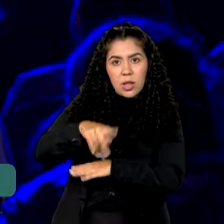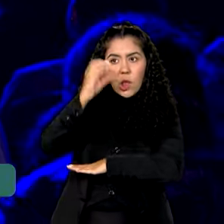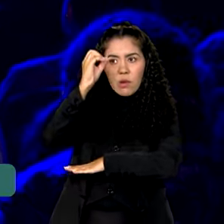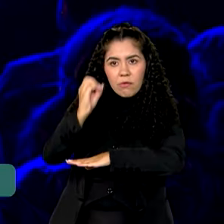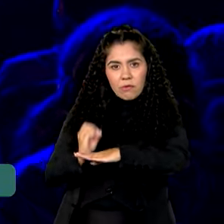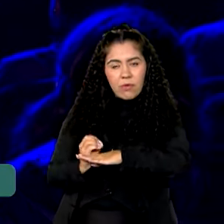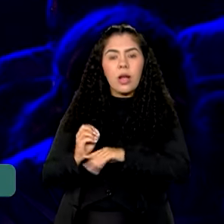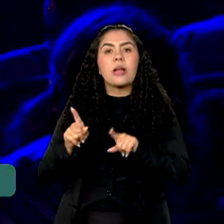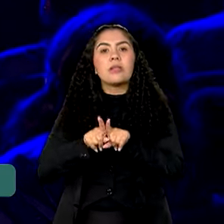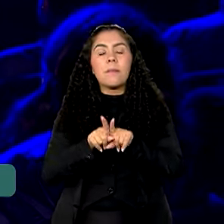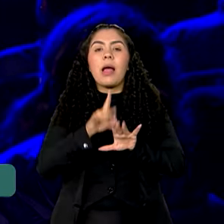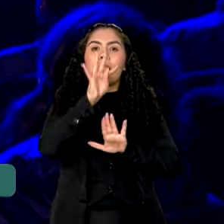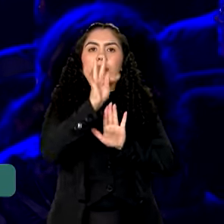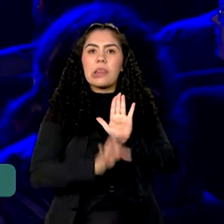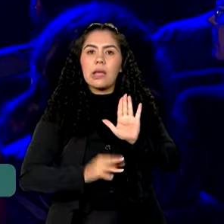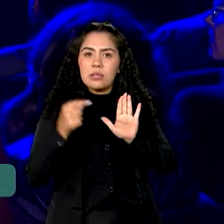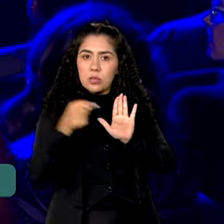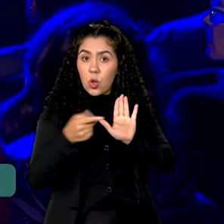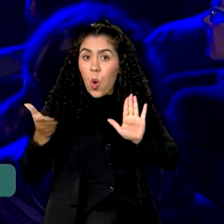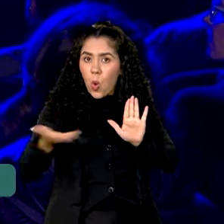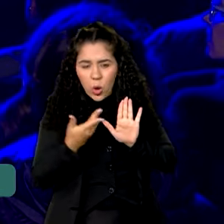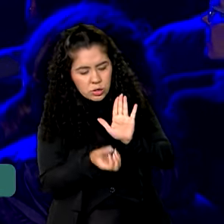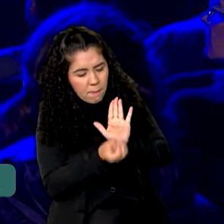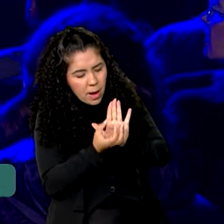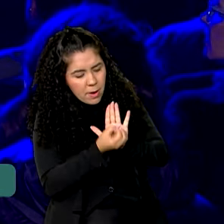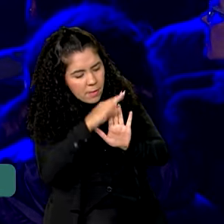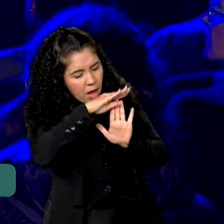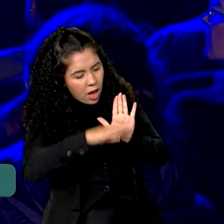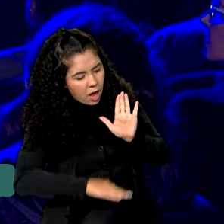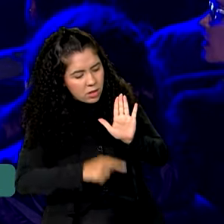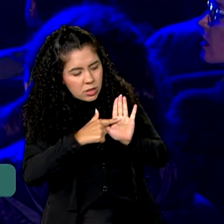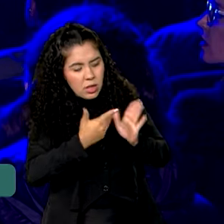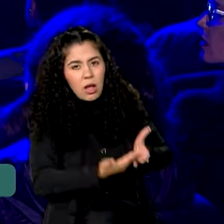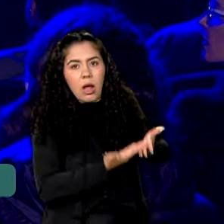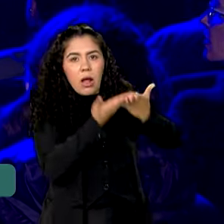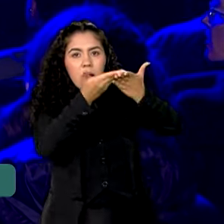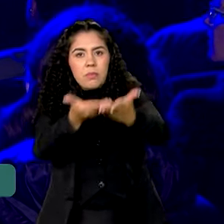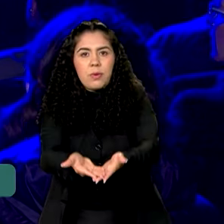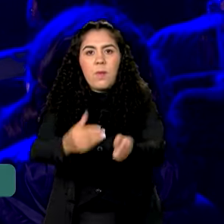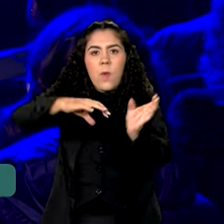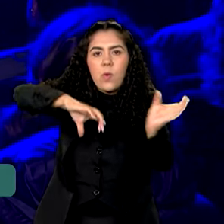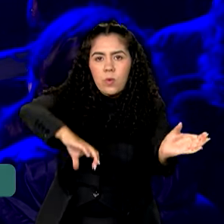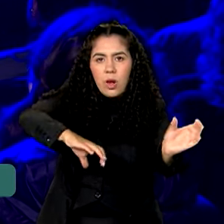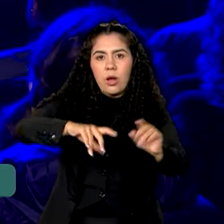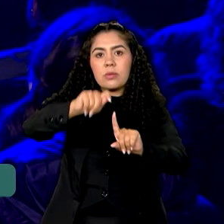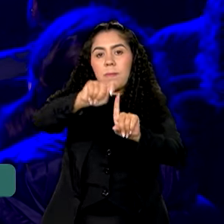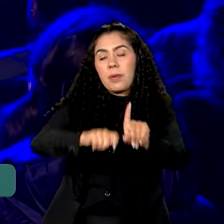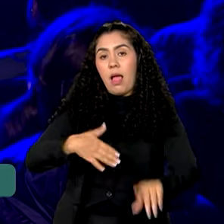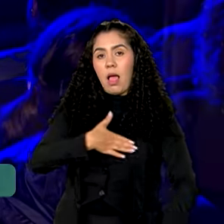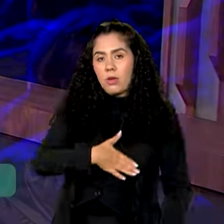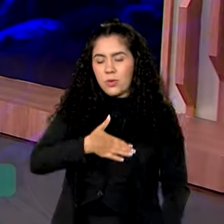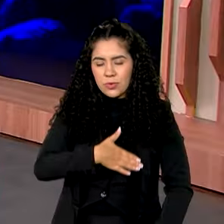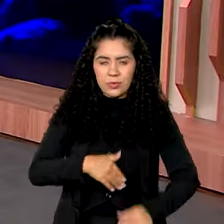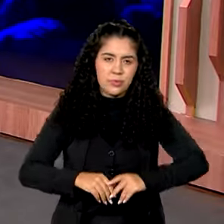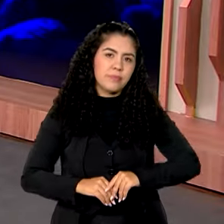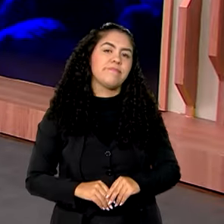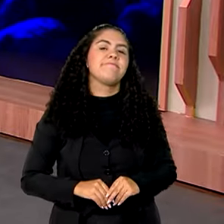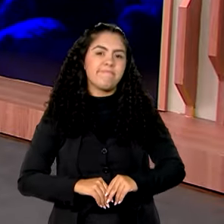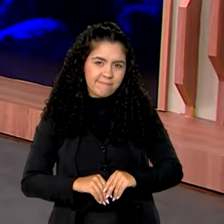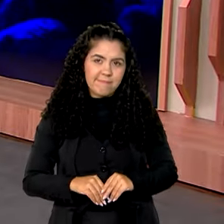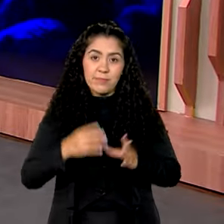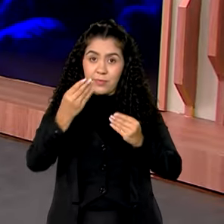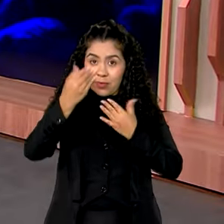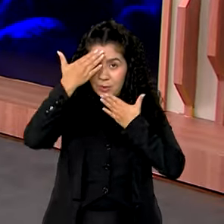o texto elaborado a partir de hoje será encaminhado ao Congresso até o final de agosto. Vanessa. Ok,